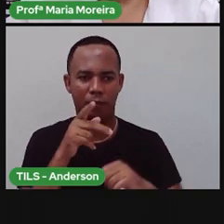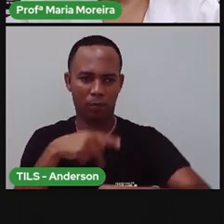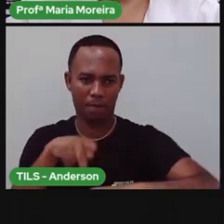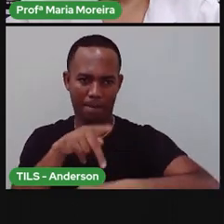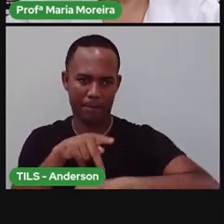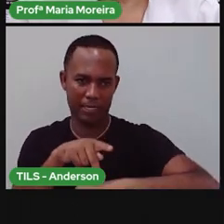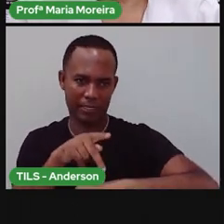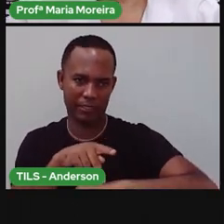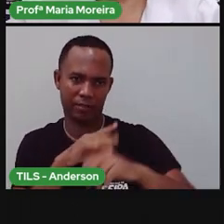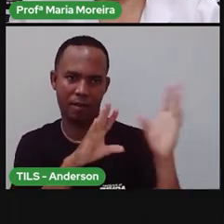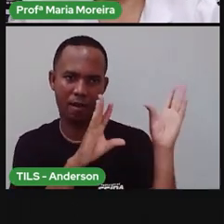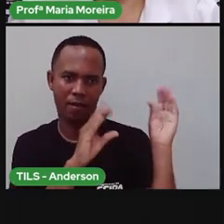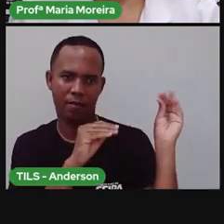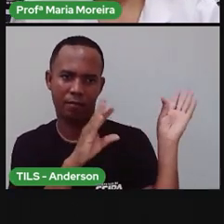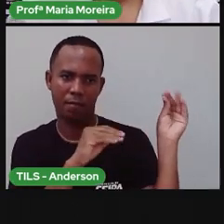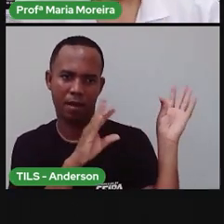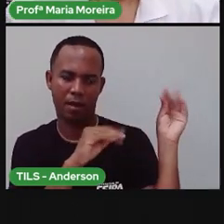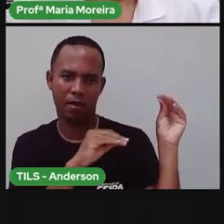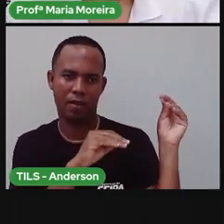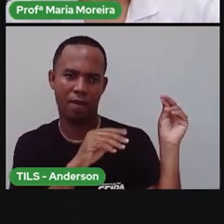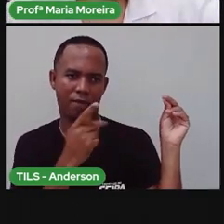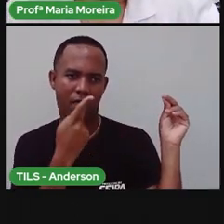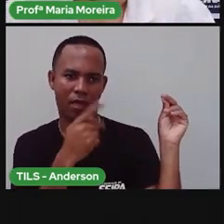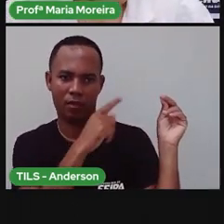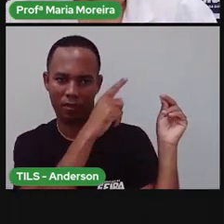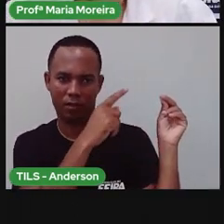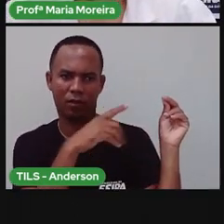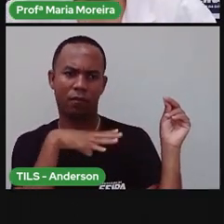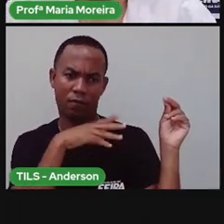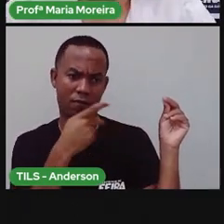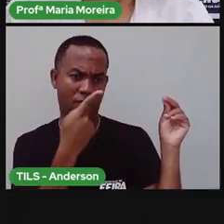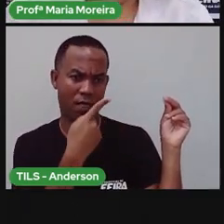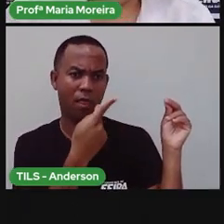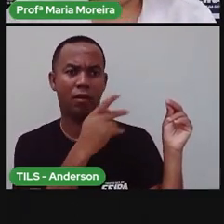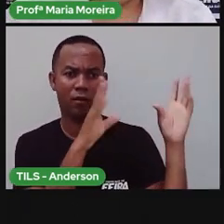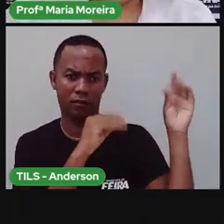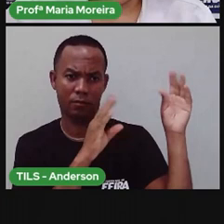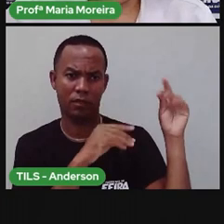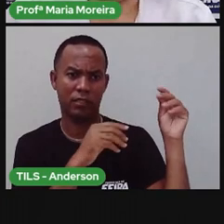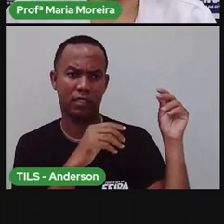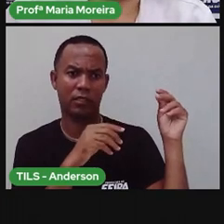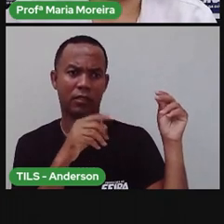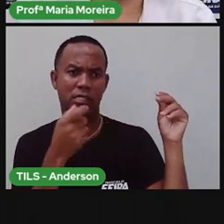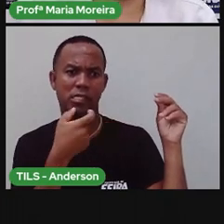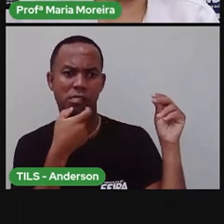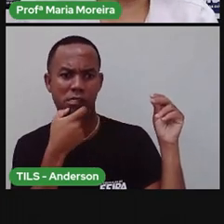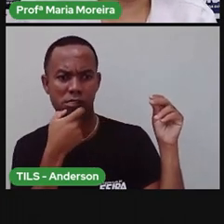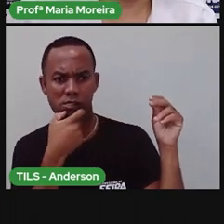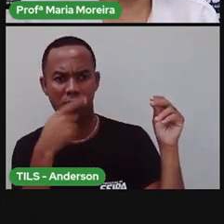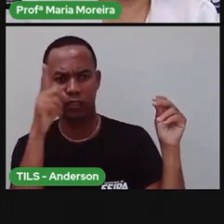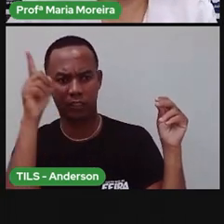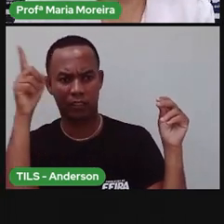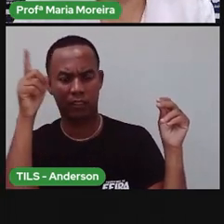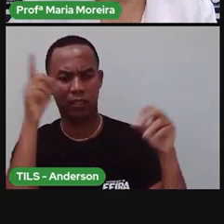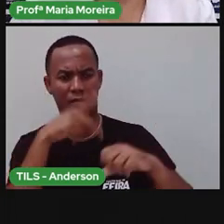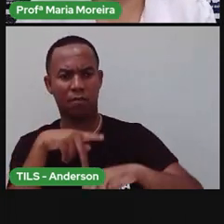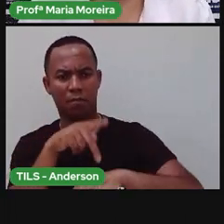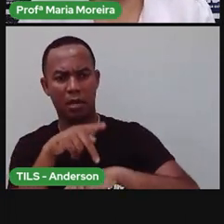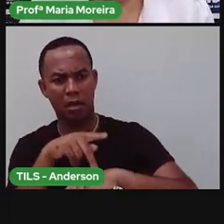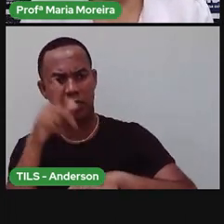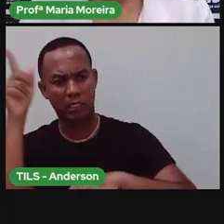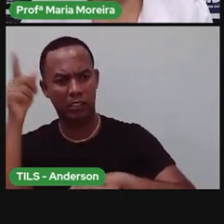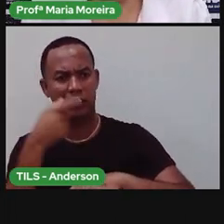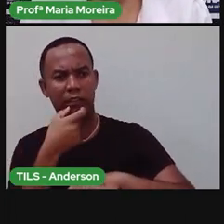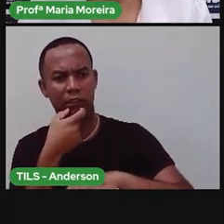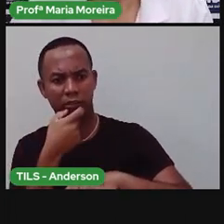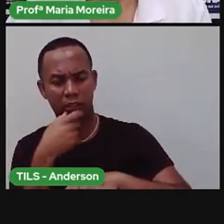eu iria falar o quê? Espanhol. Se eu tivesse nascido nos Estados Unidos, eu iria falar inglês. E assim sucessivamente, porque o idioma também